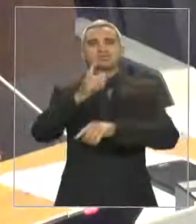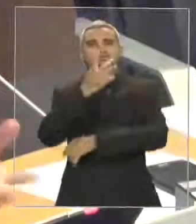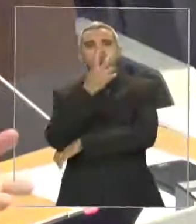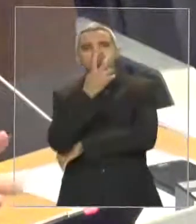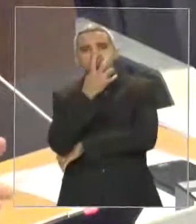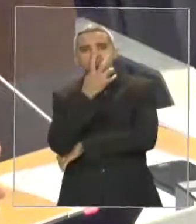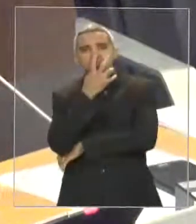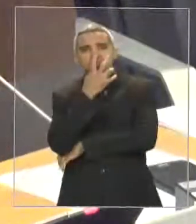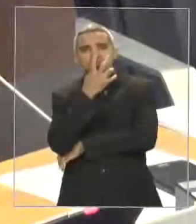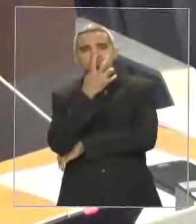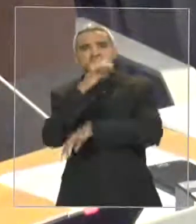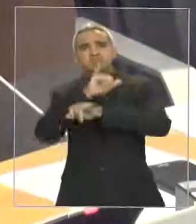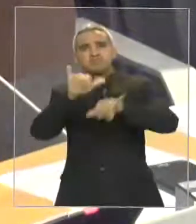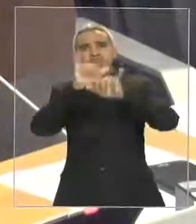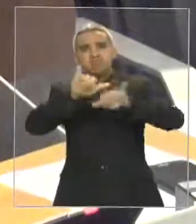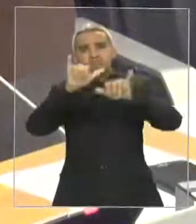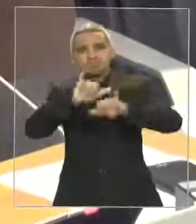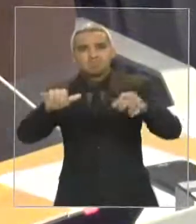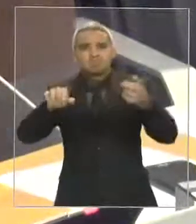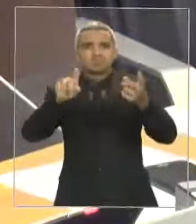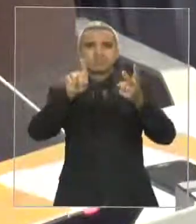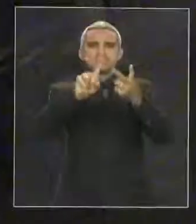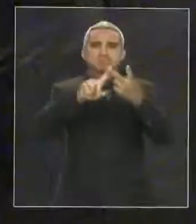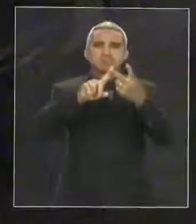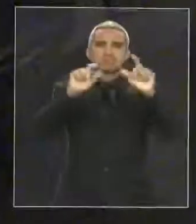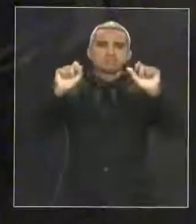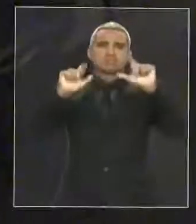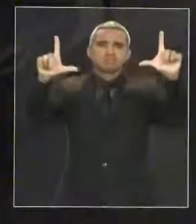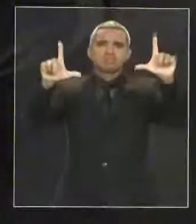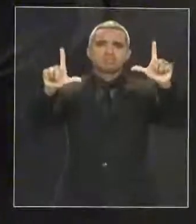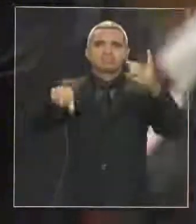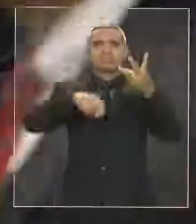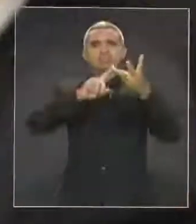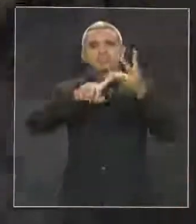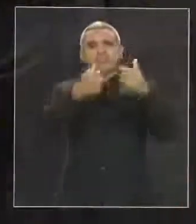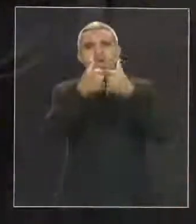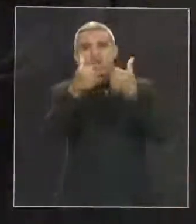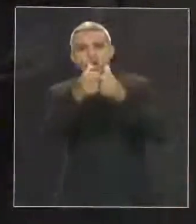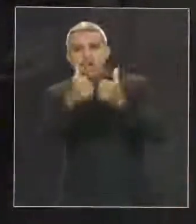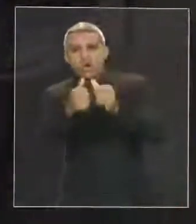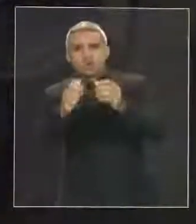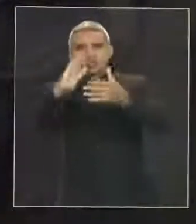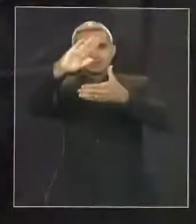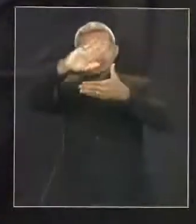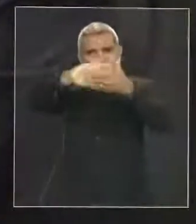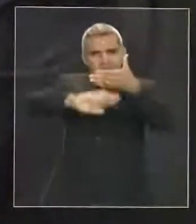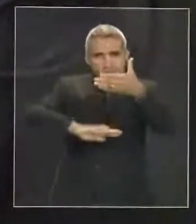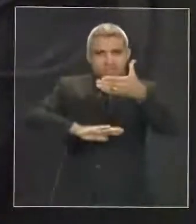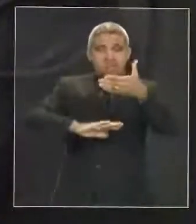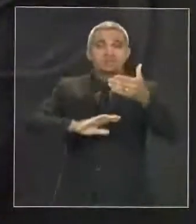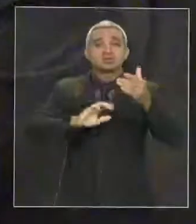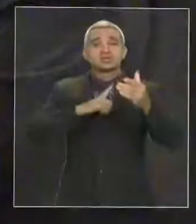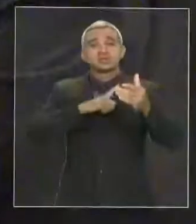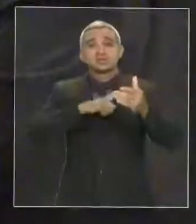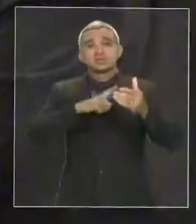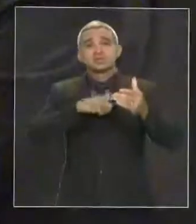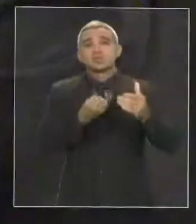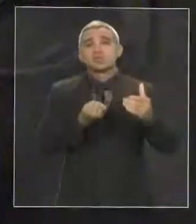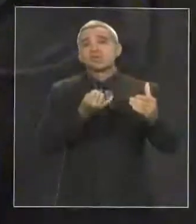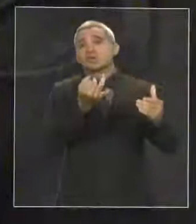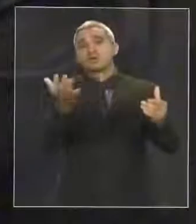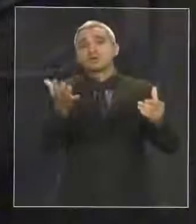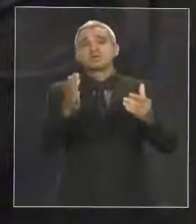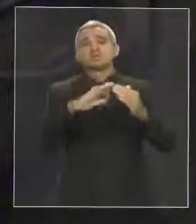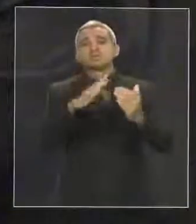por intermédio de outdoor, na traseira dos ônibus, que consta a quantidade das escolas que o governo